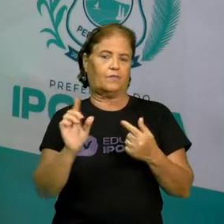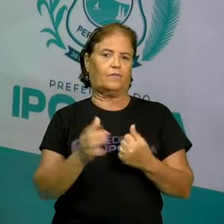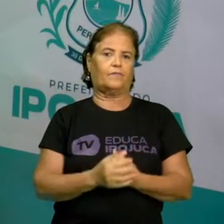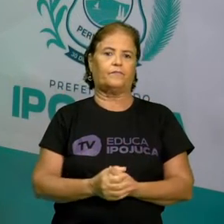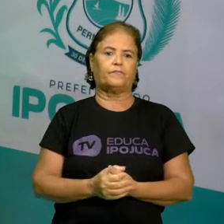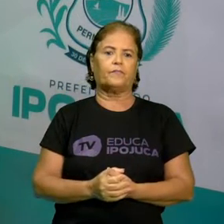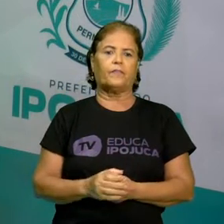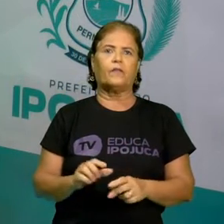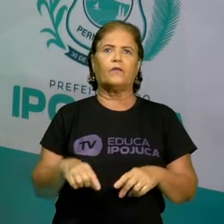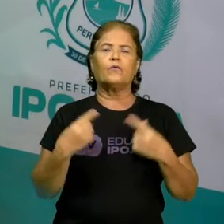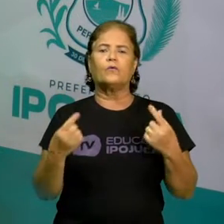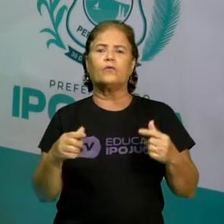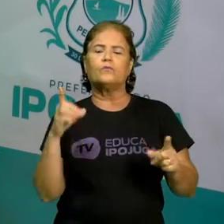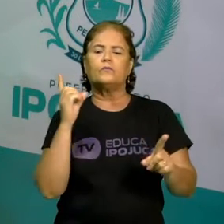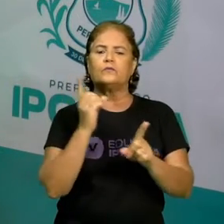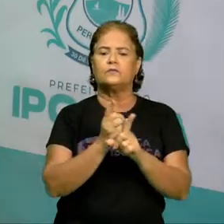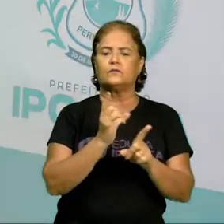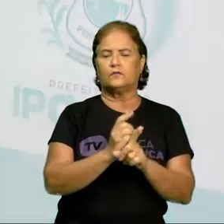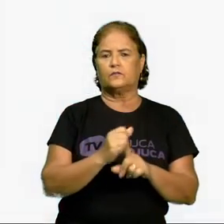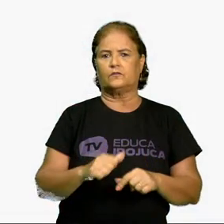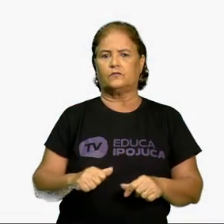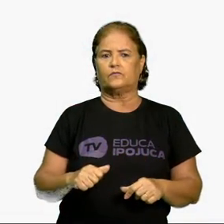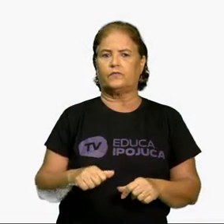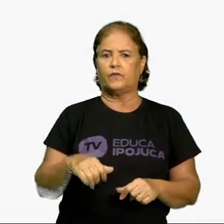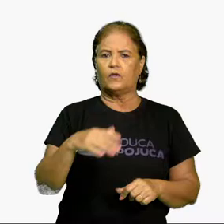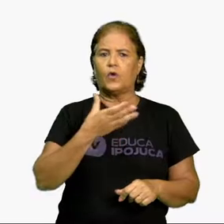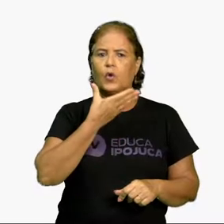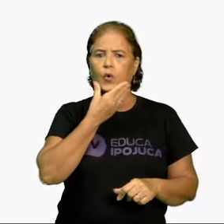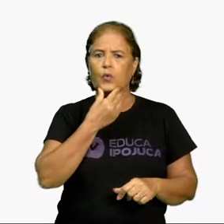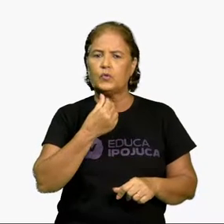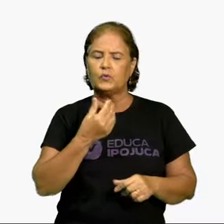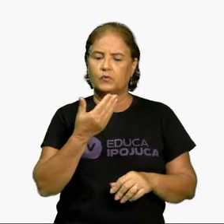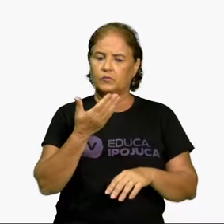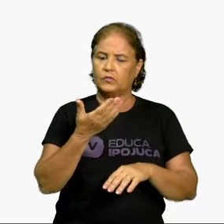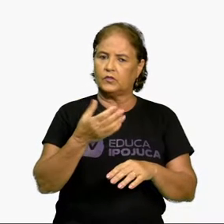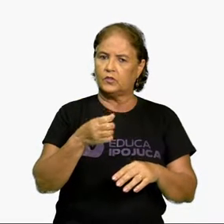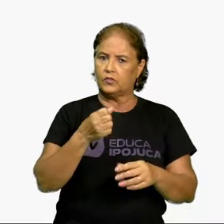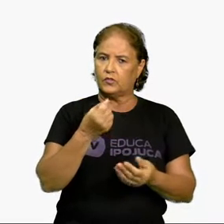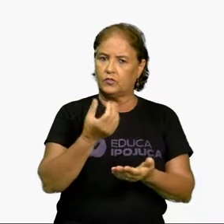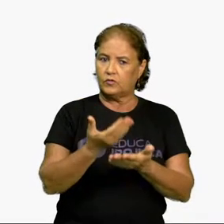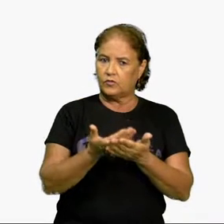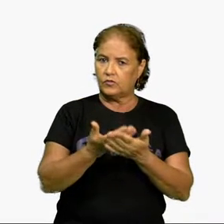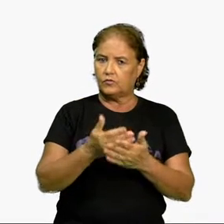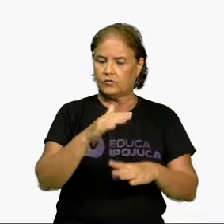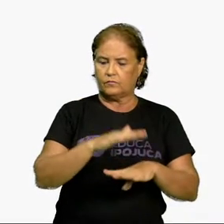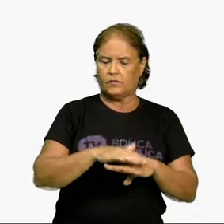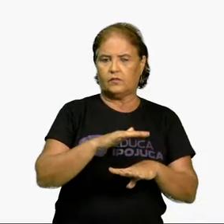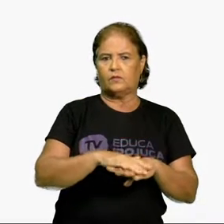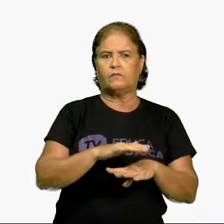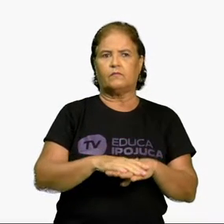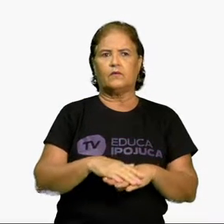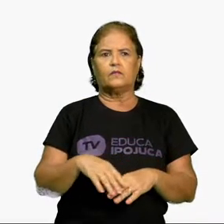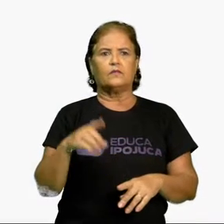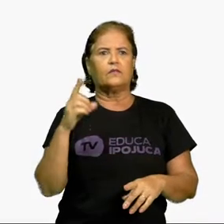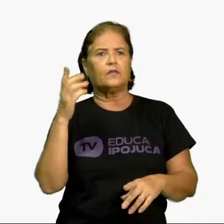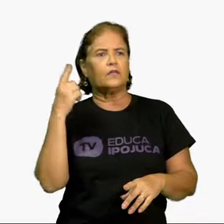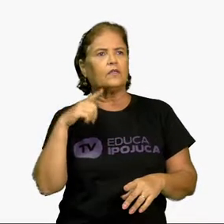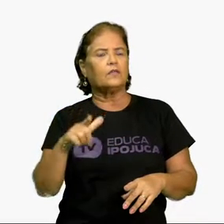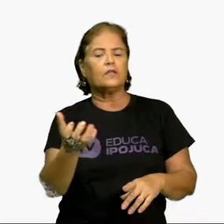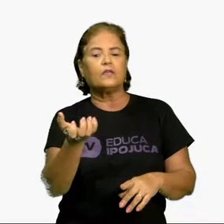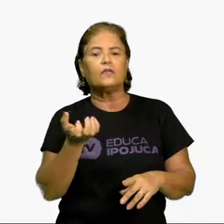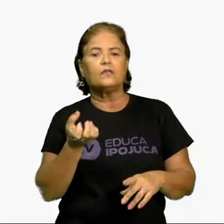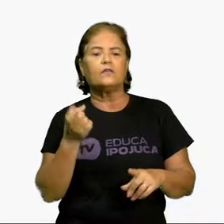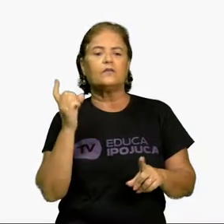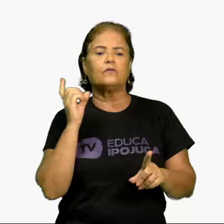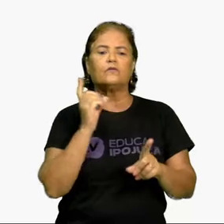eles estavam com a curiosidade de descobrir, eles pegaram um quadrado de lado 1, certo?